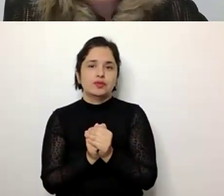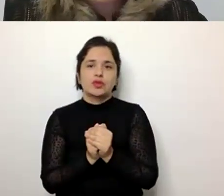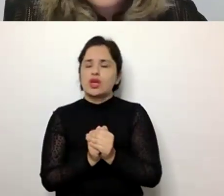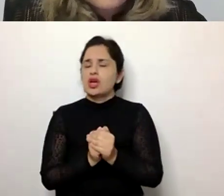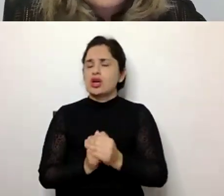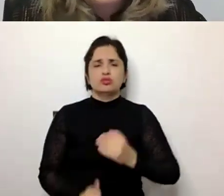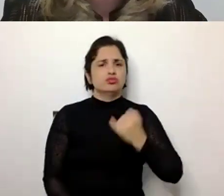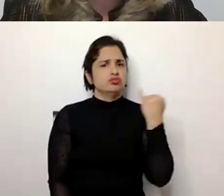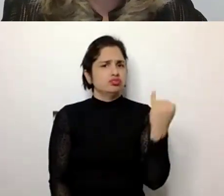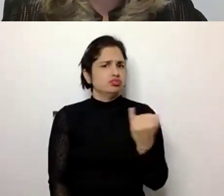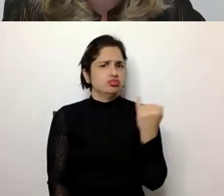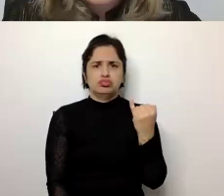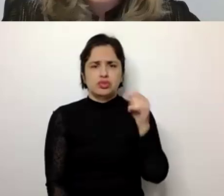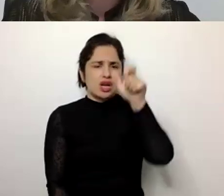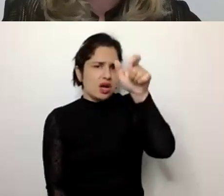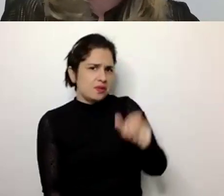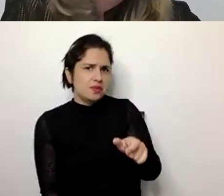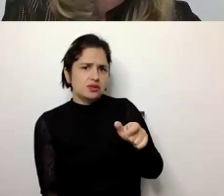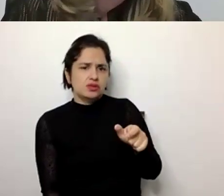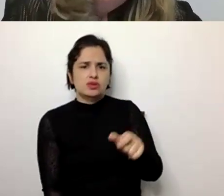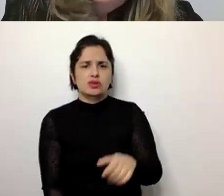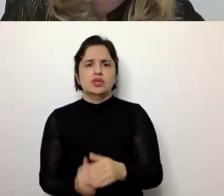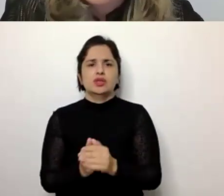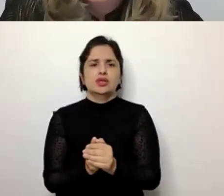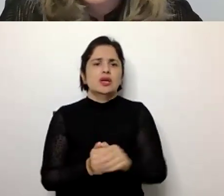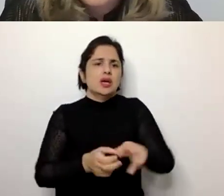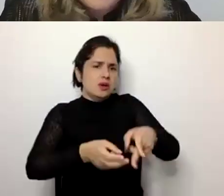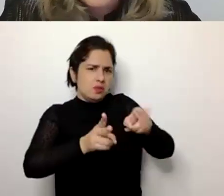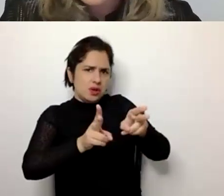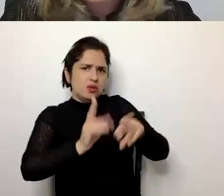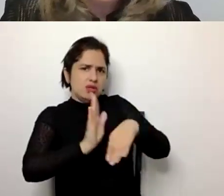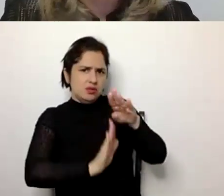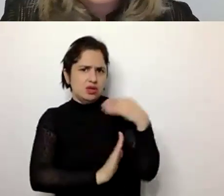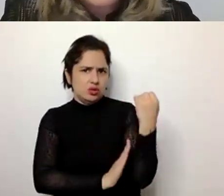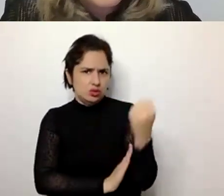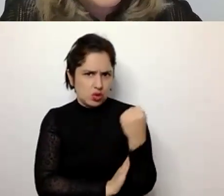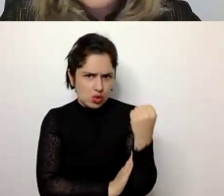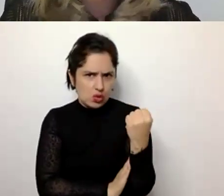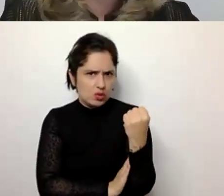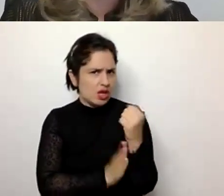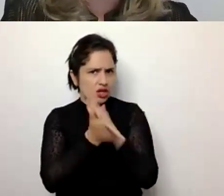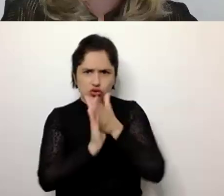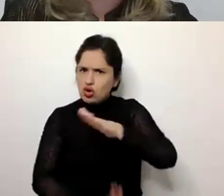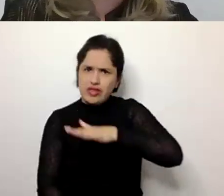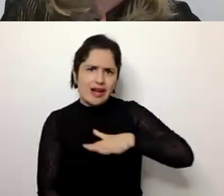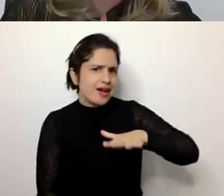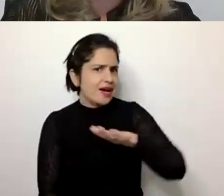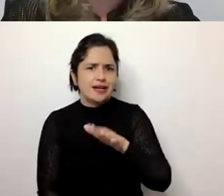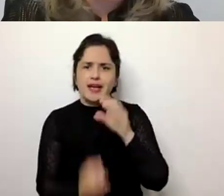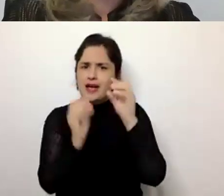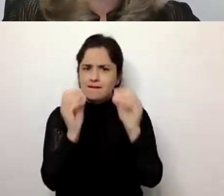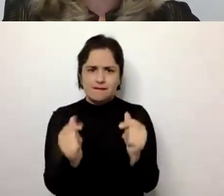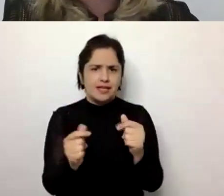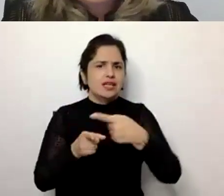pessoa, que vai possibilitar a ela maior autonomia, autonomia em todos os sentidos, nas habilidades